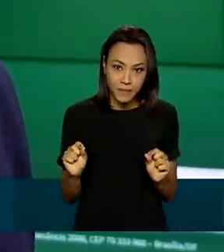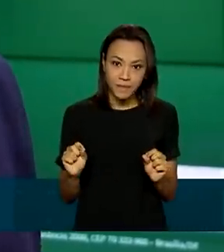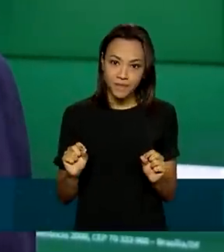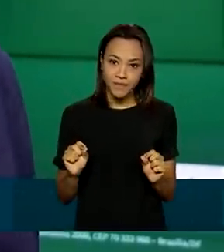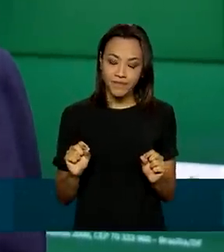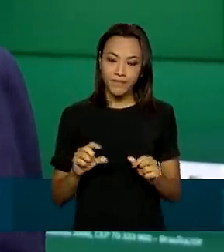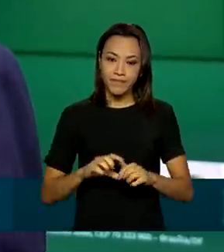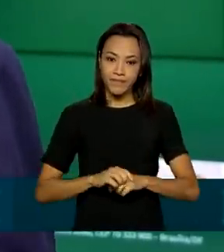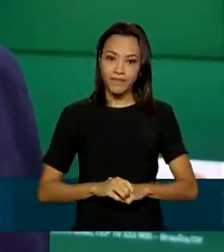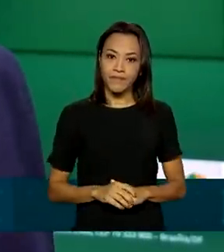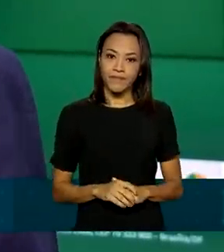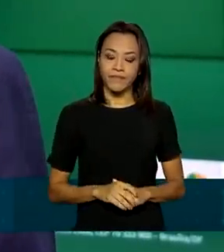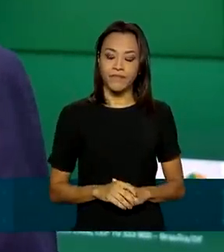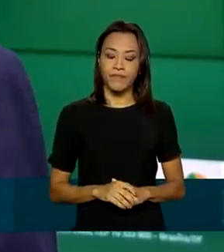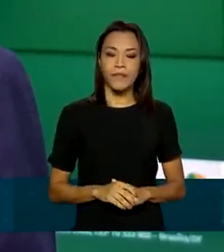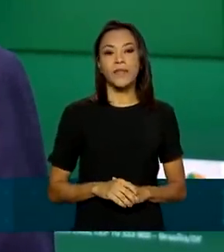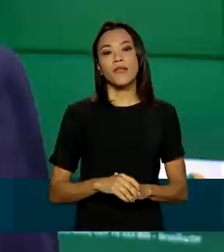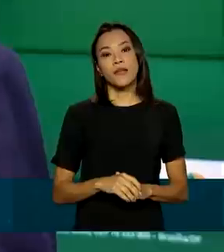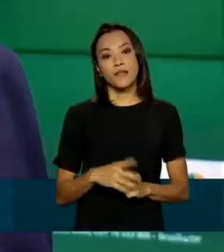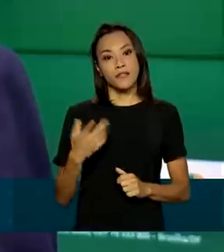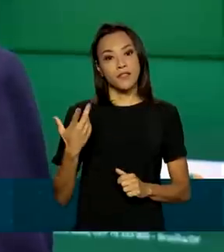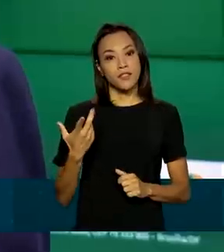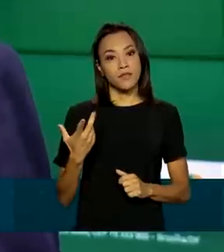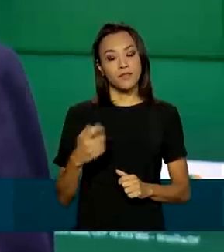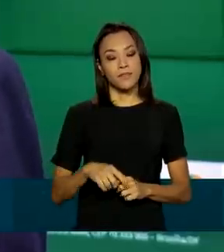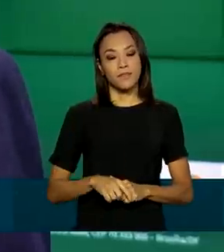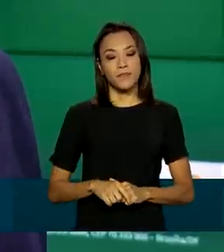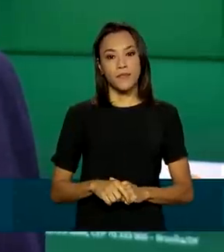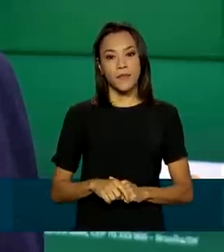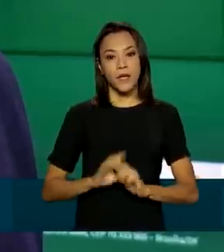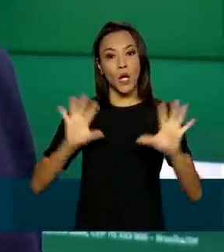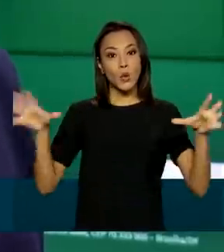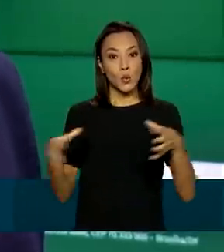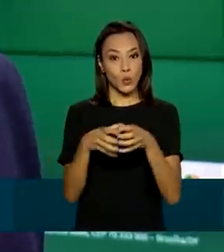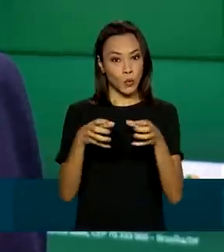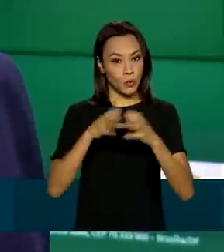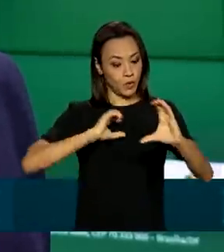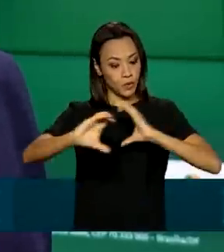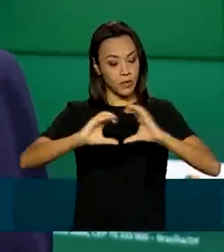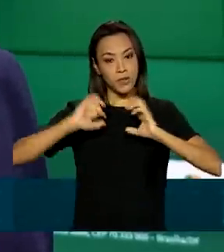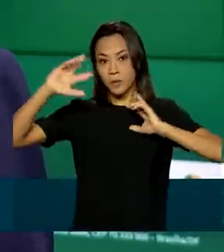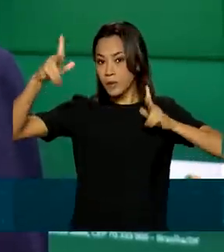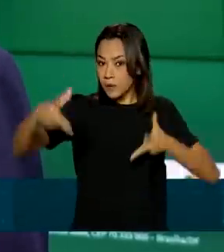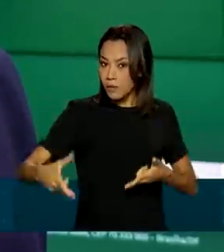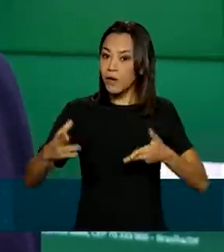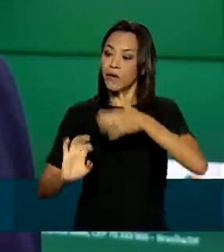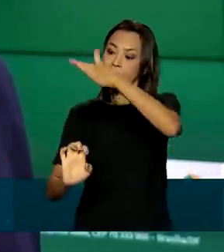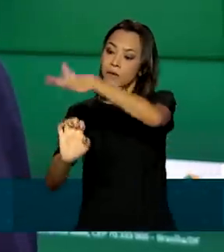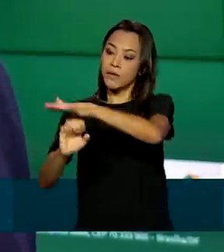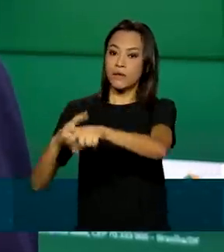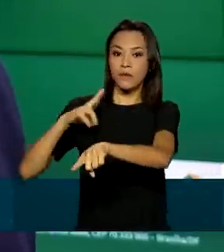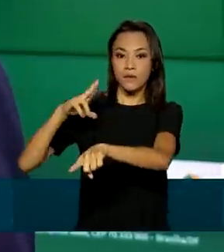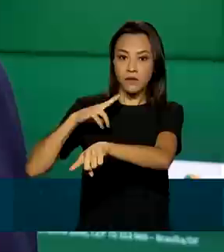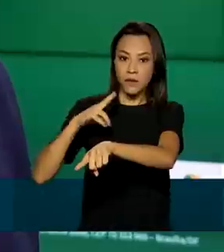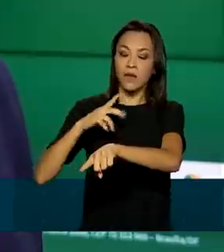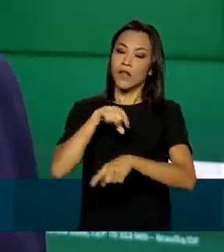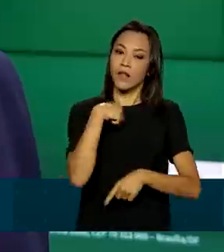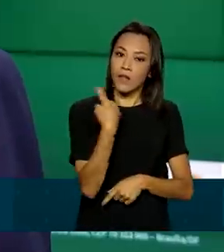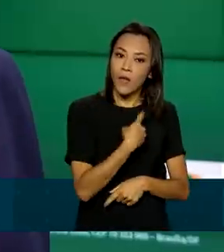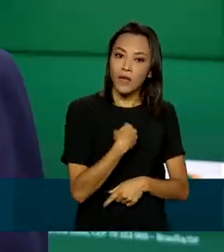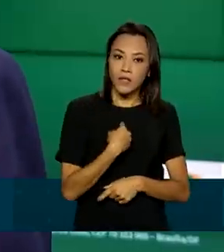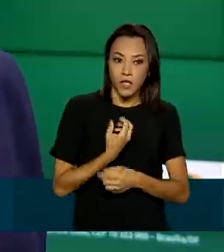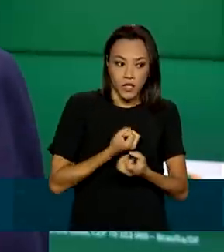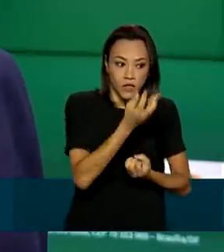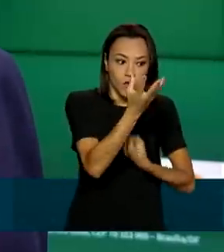emissoras ou de grupos de comunicação privados. E até a gente tem uma distribuição